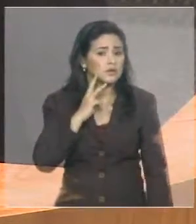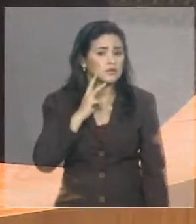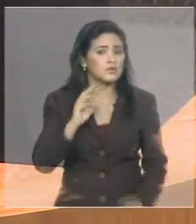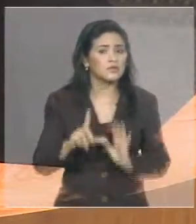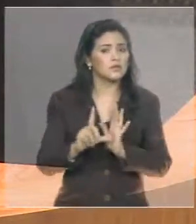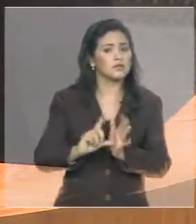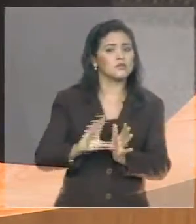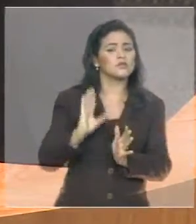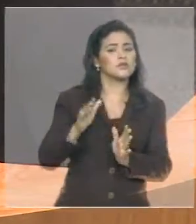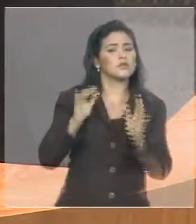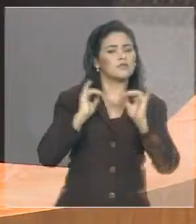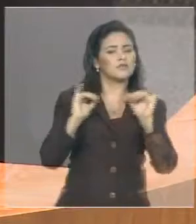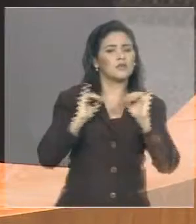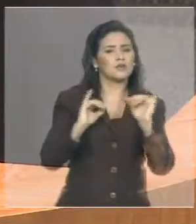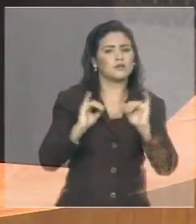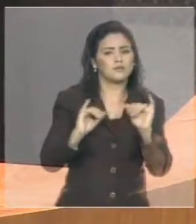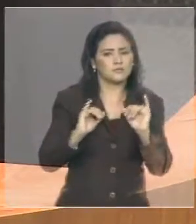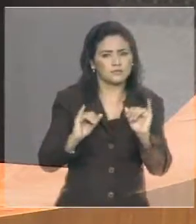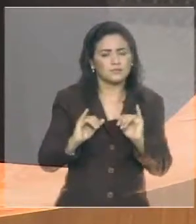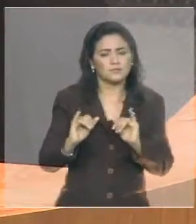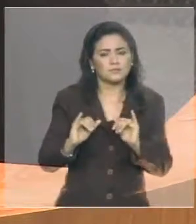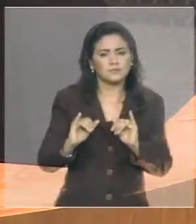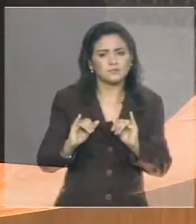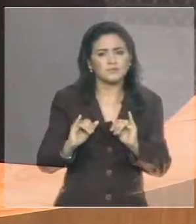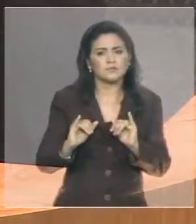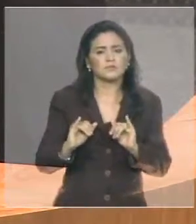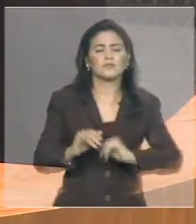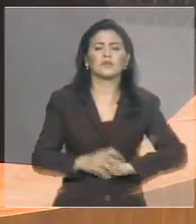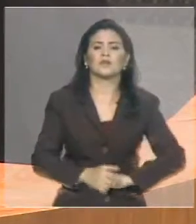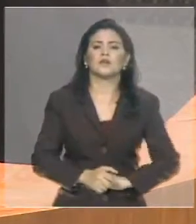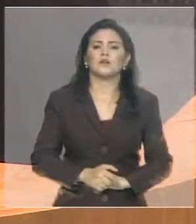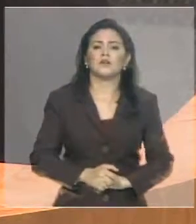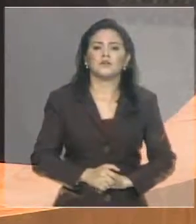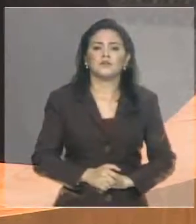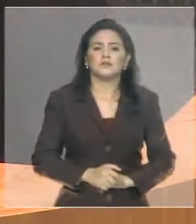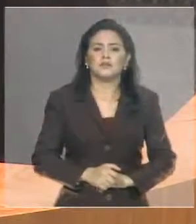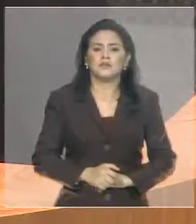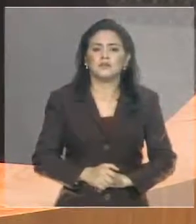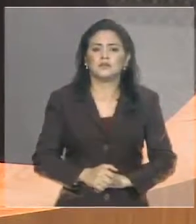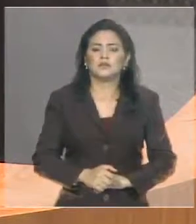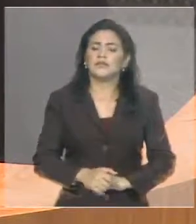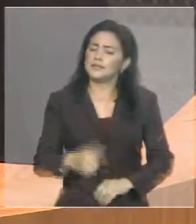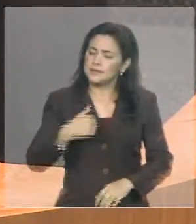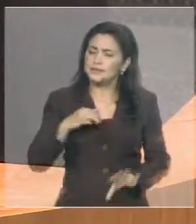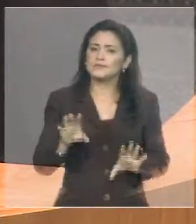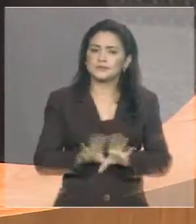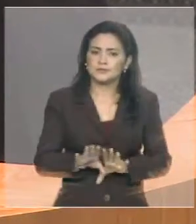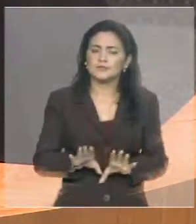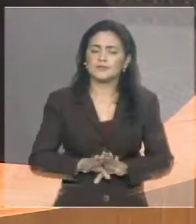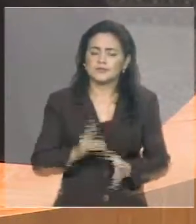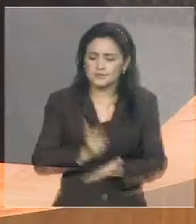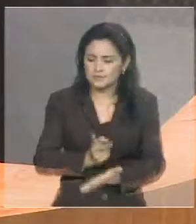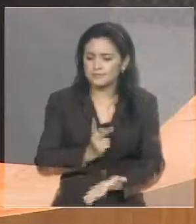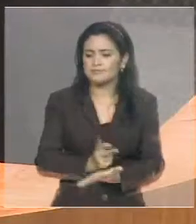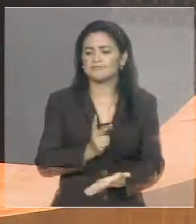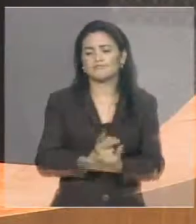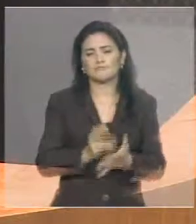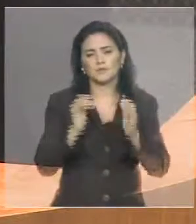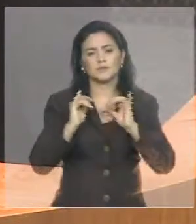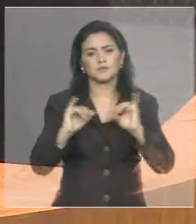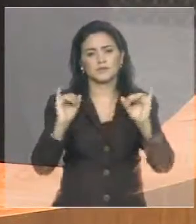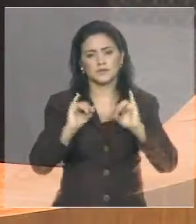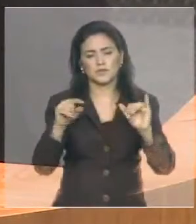início da nossa atividade parlamentar, nós temos citado essas demandas. É preciso a